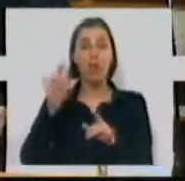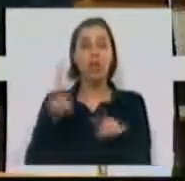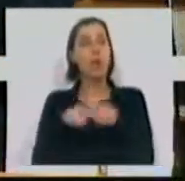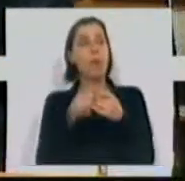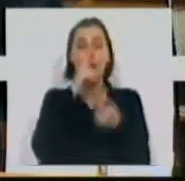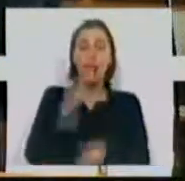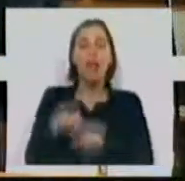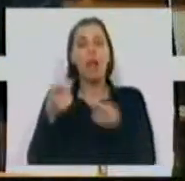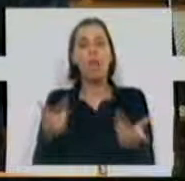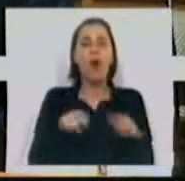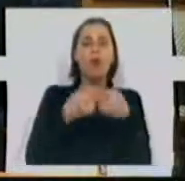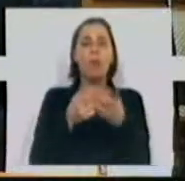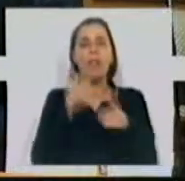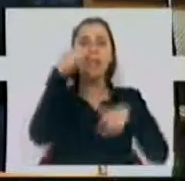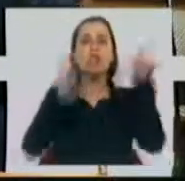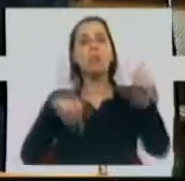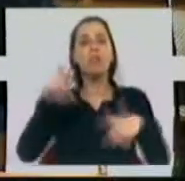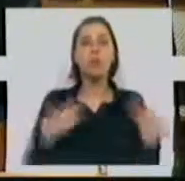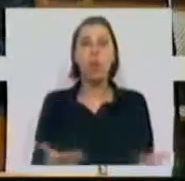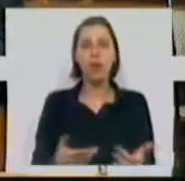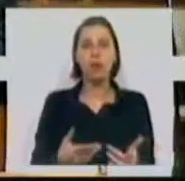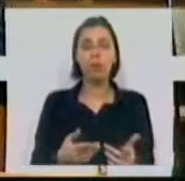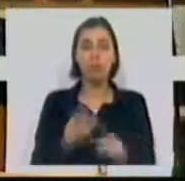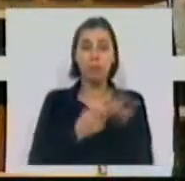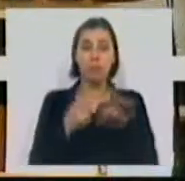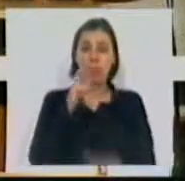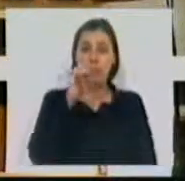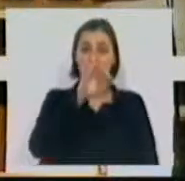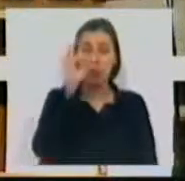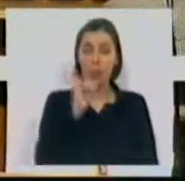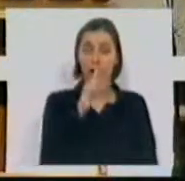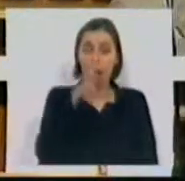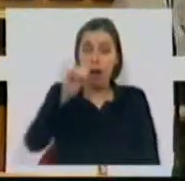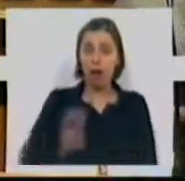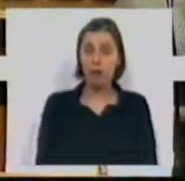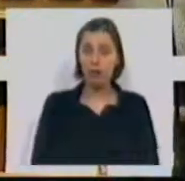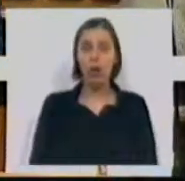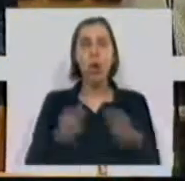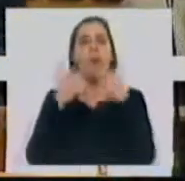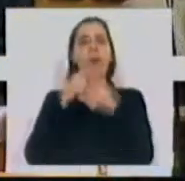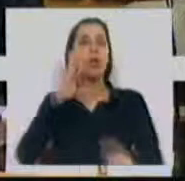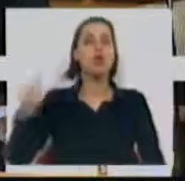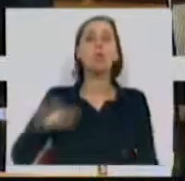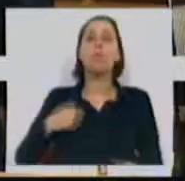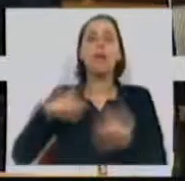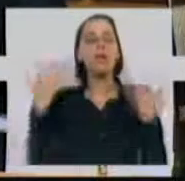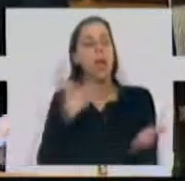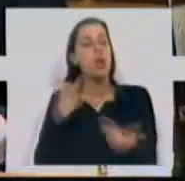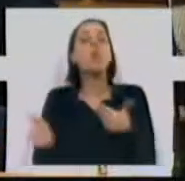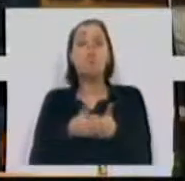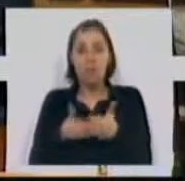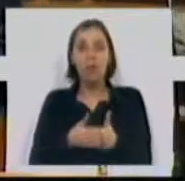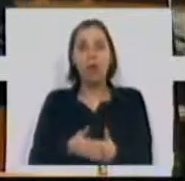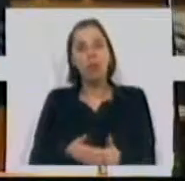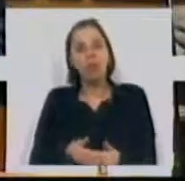da Lavoura, eram os partidos contribuintes. Aumento de mais de 30% no IRS. Eram o partido dos pensionistas e dos idosos.